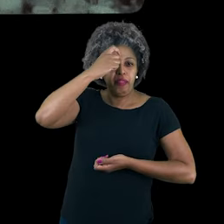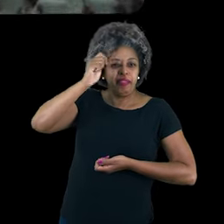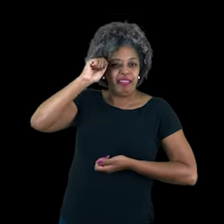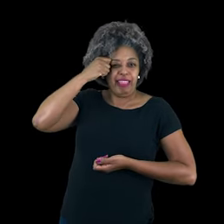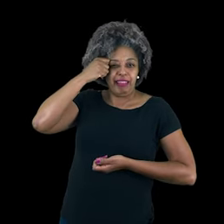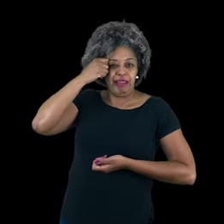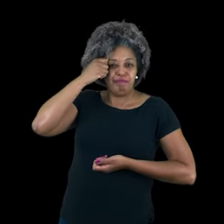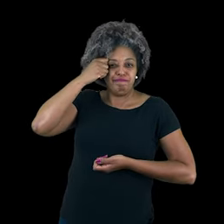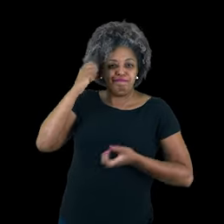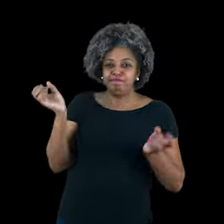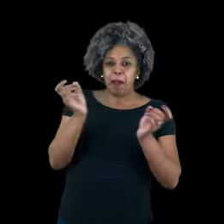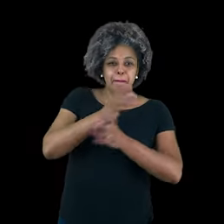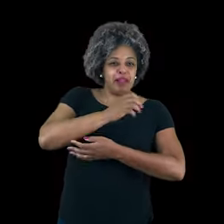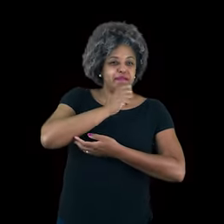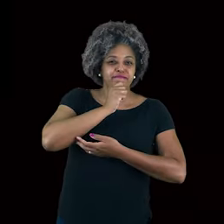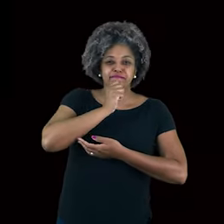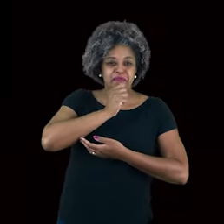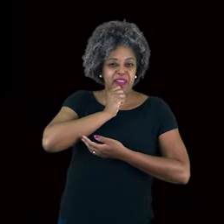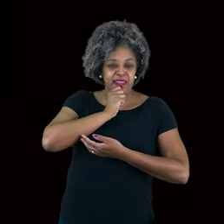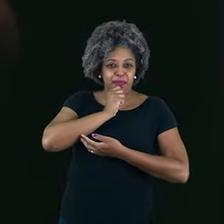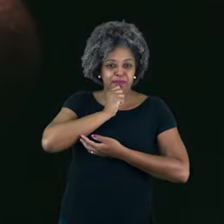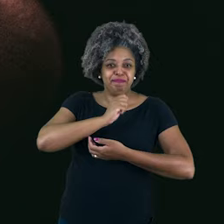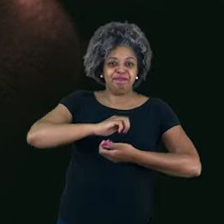Consciência negra não é uma coisa pronta, acabada.